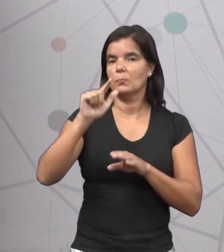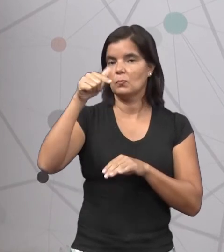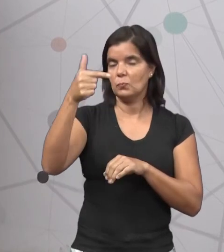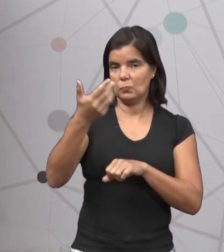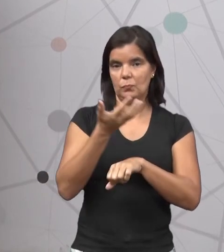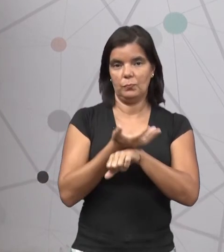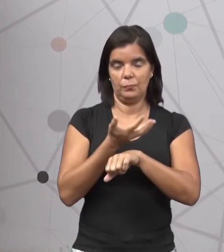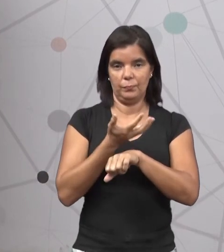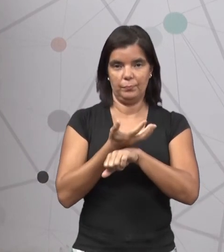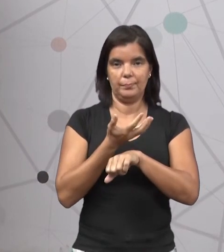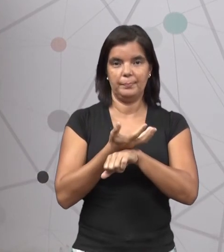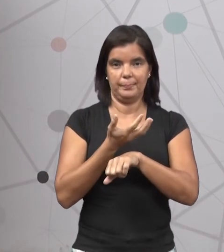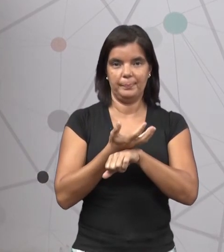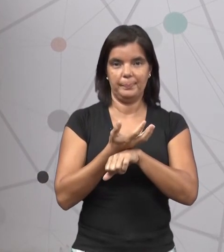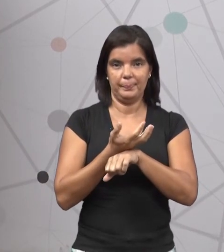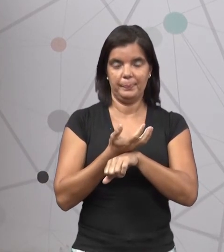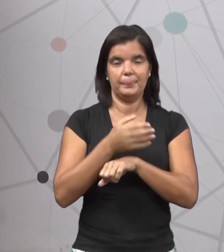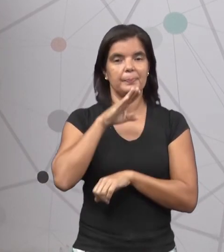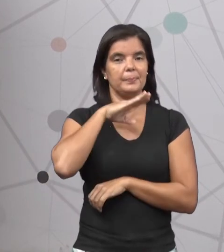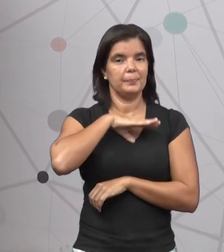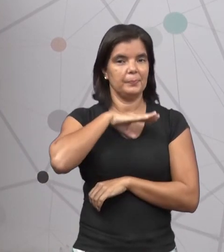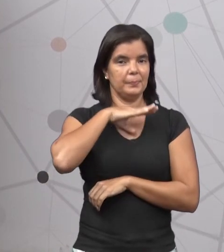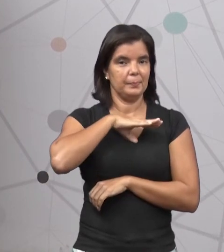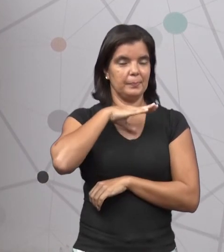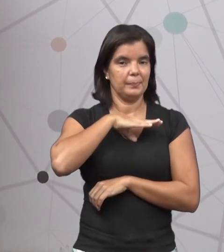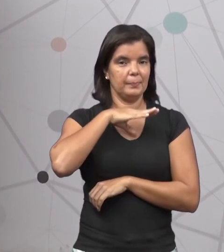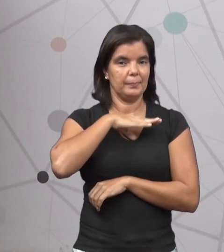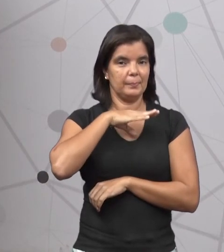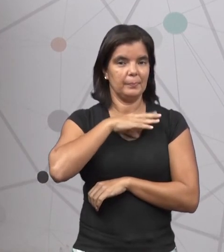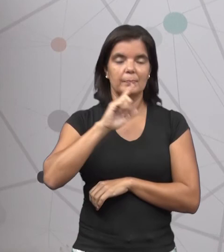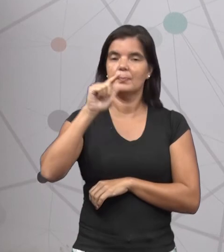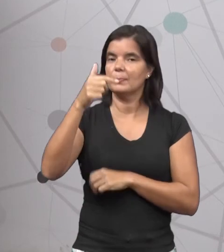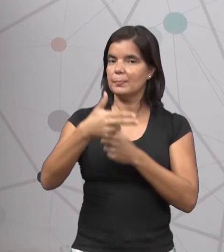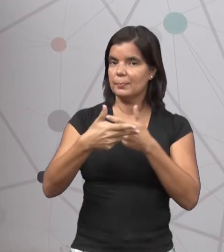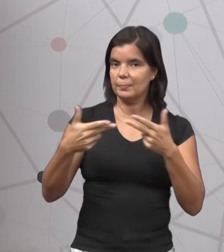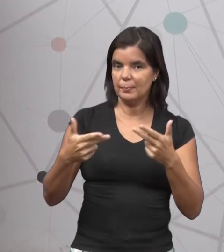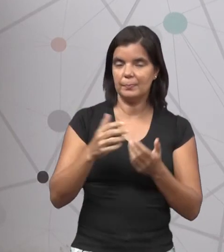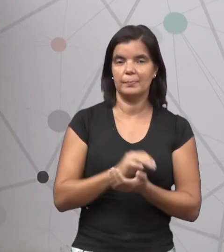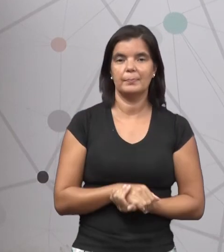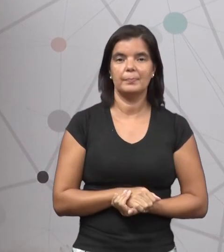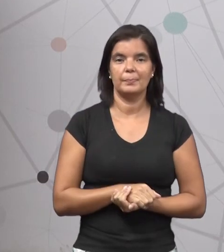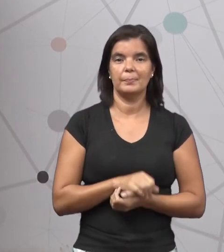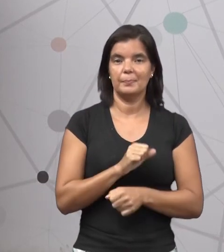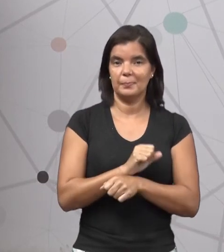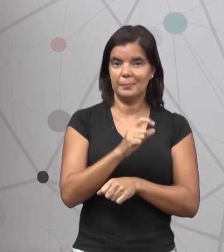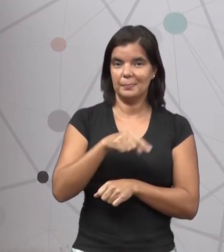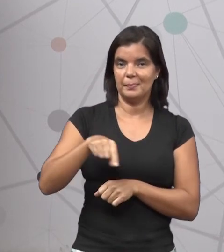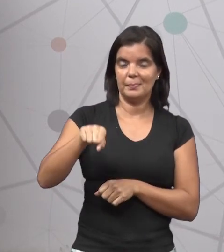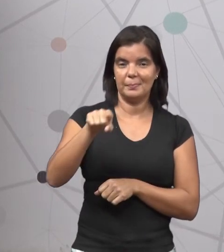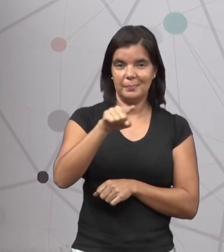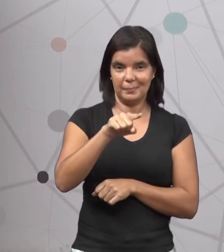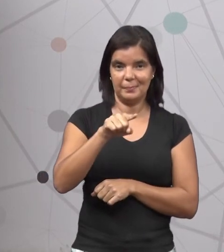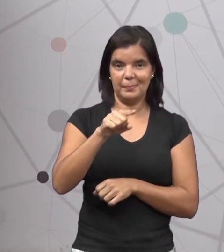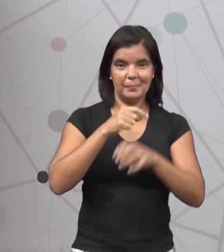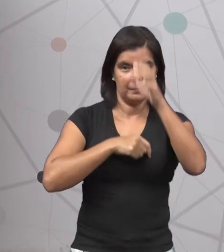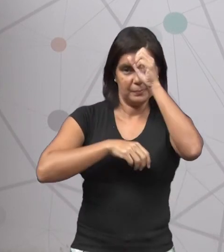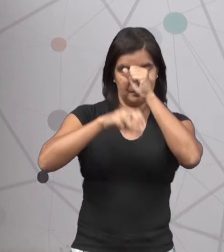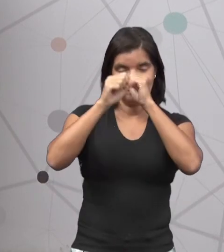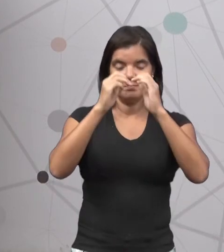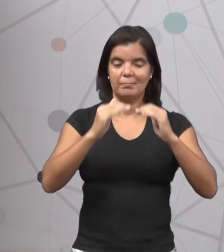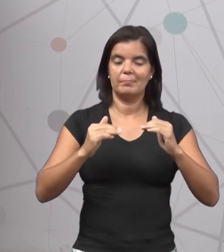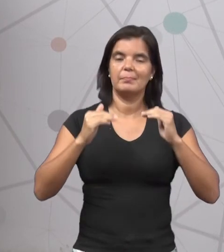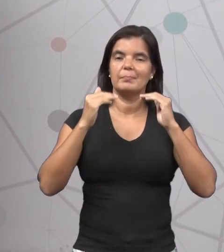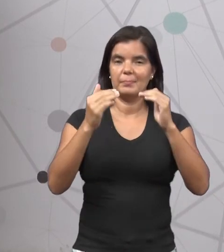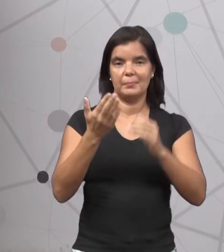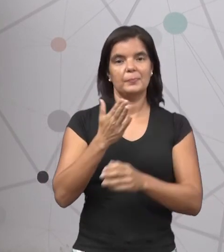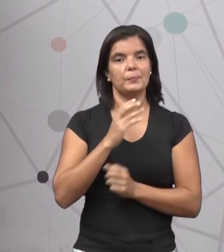Disciplinas Como Língua portuguesa Entre outras Eu espero você Para aprender Mais